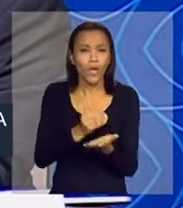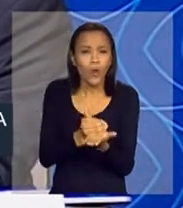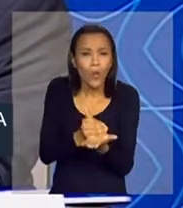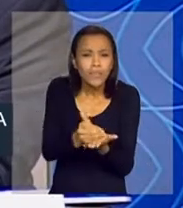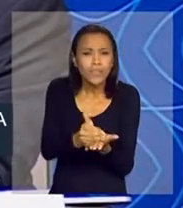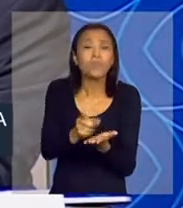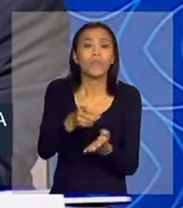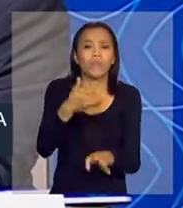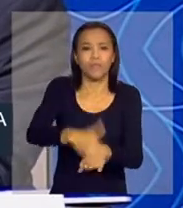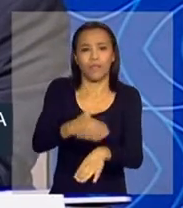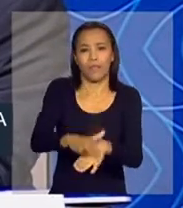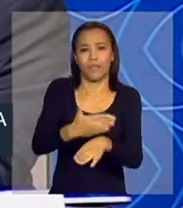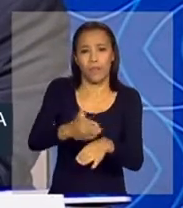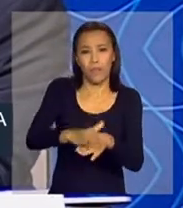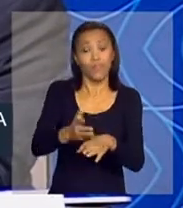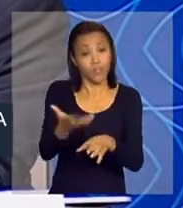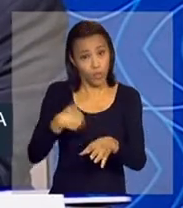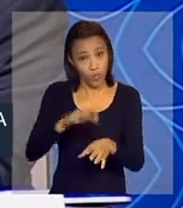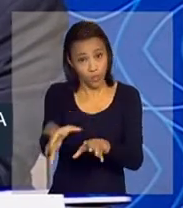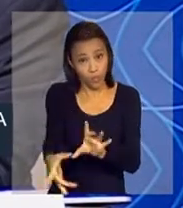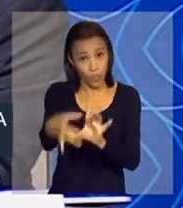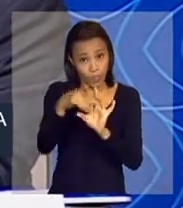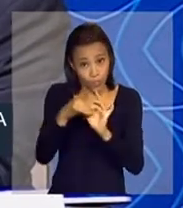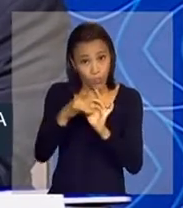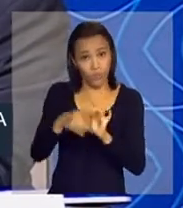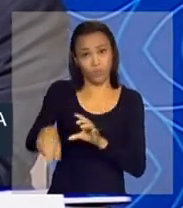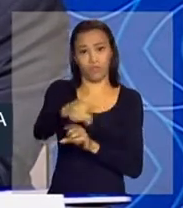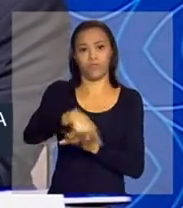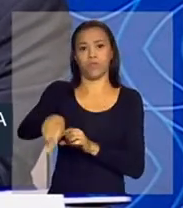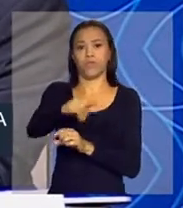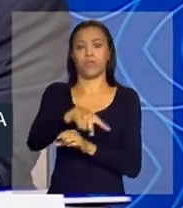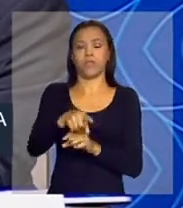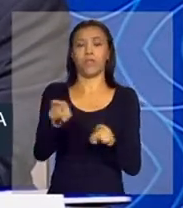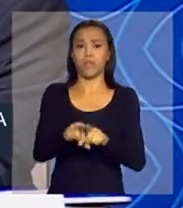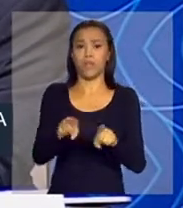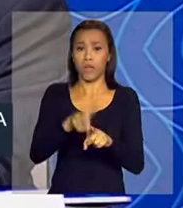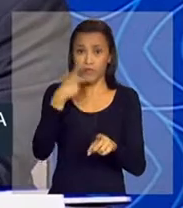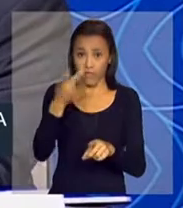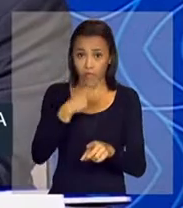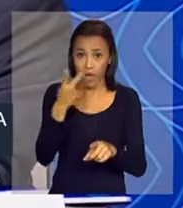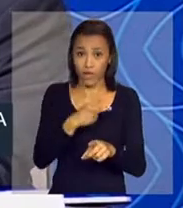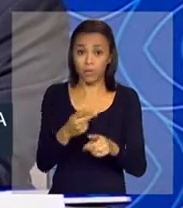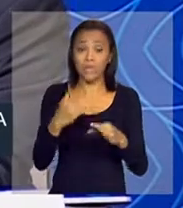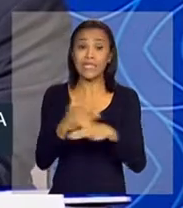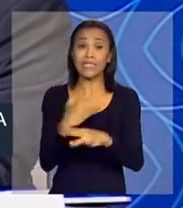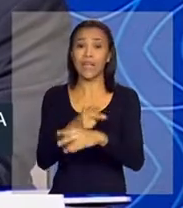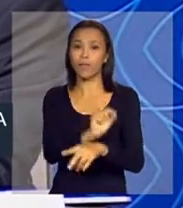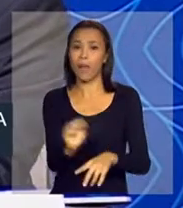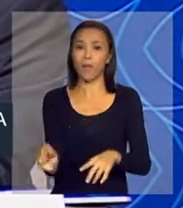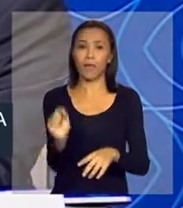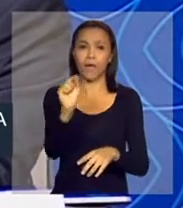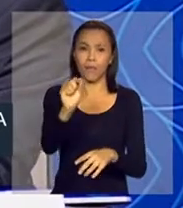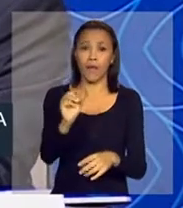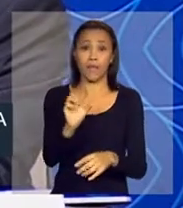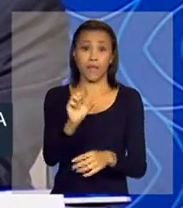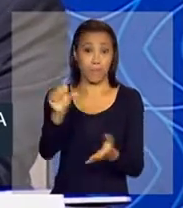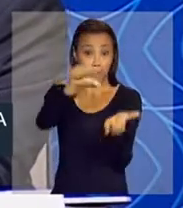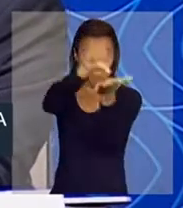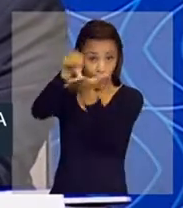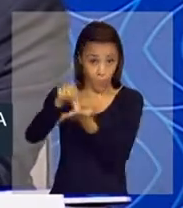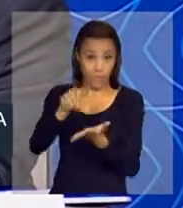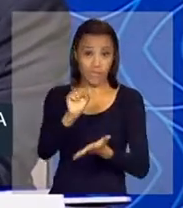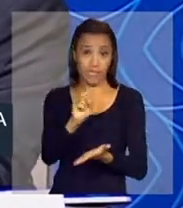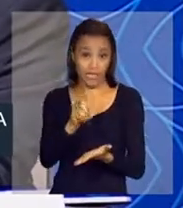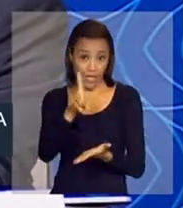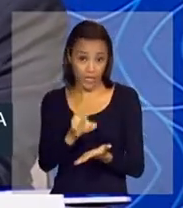de treinamento e estamos integrados com vocês. Eu cito também a presença da cidade-sede, eu acho que é interessante, porque a gente trabalha junto o tempo